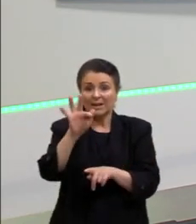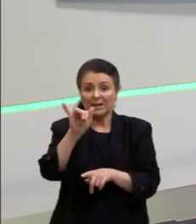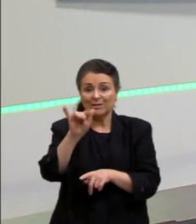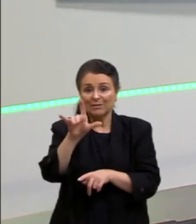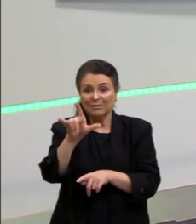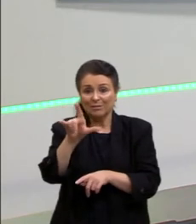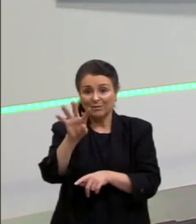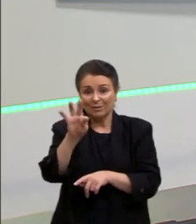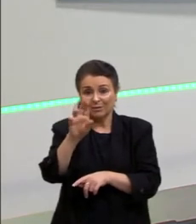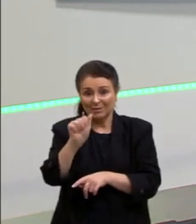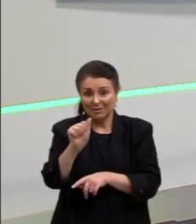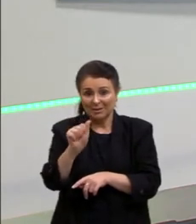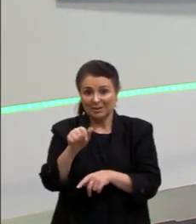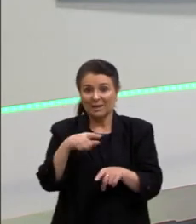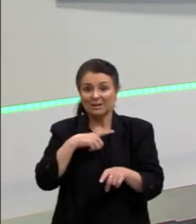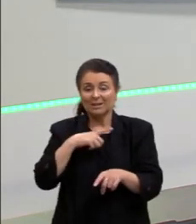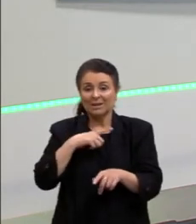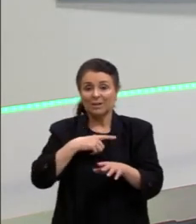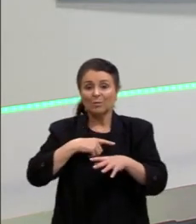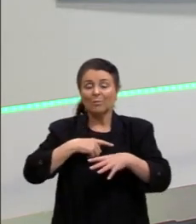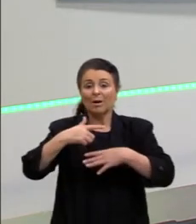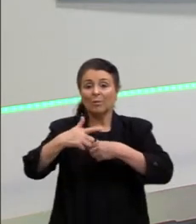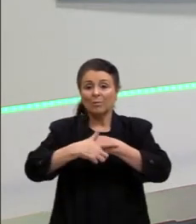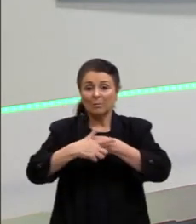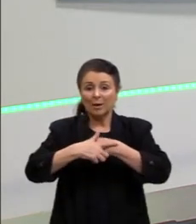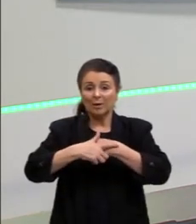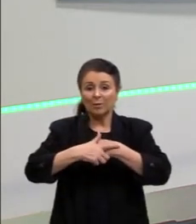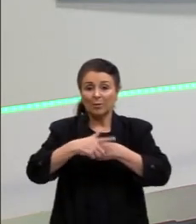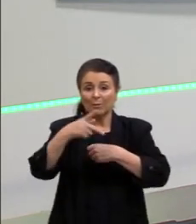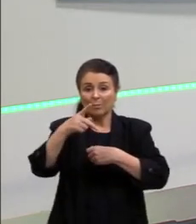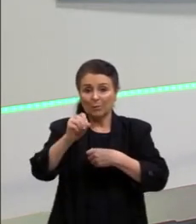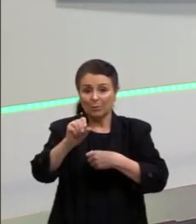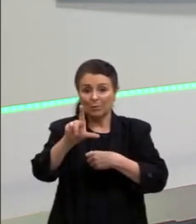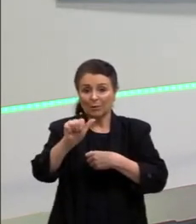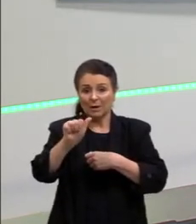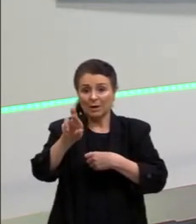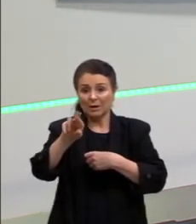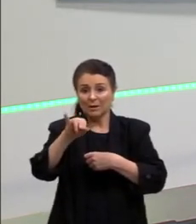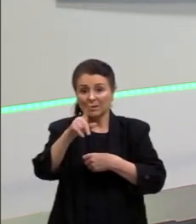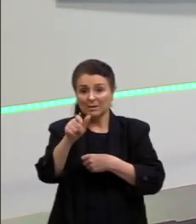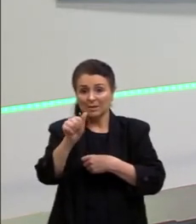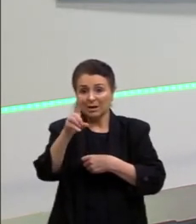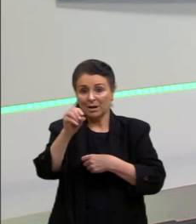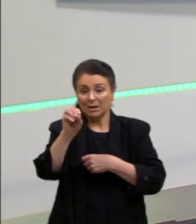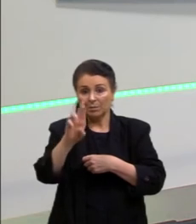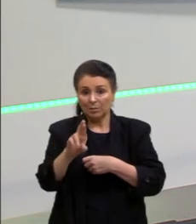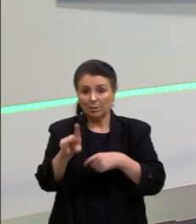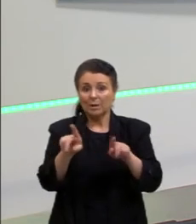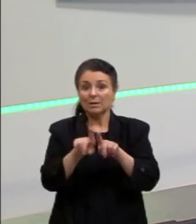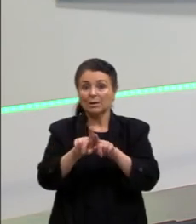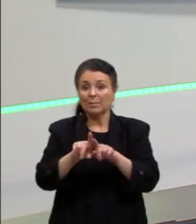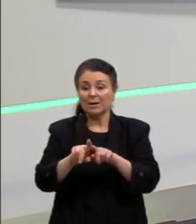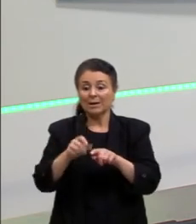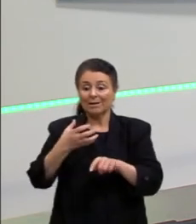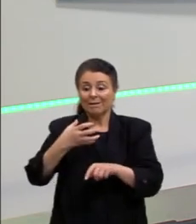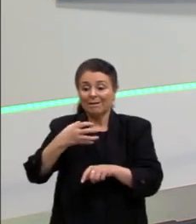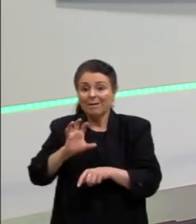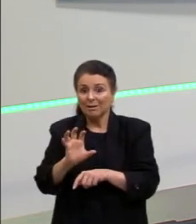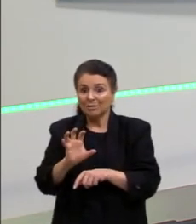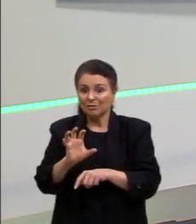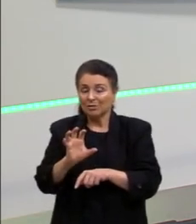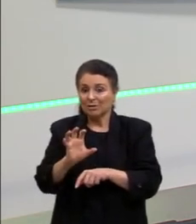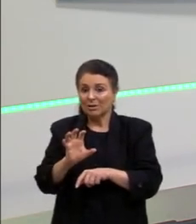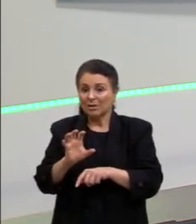escuros, né? O meu óculos, por exemplo, de grau, ele tem também antirreflexo. E ele vai, então,